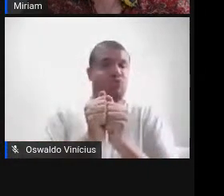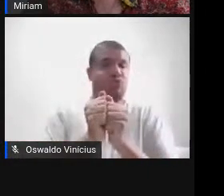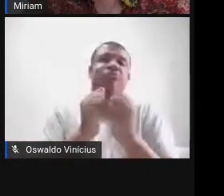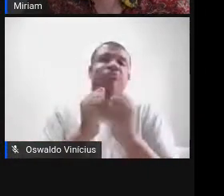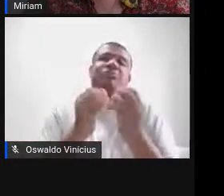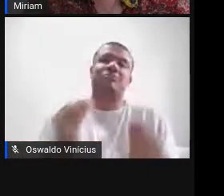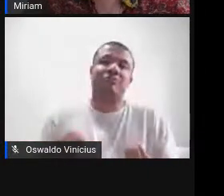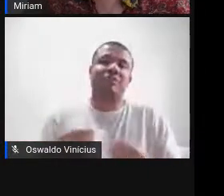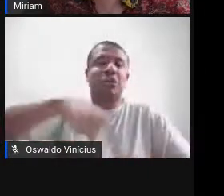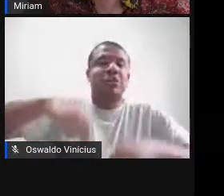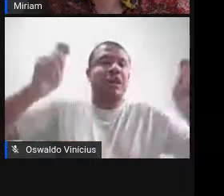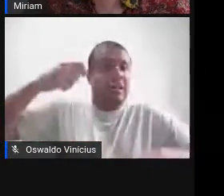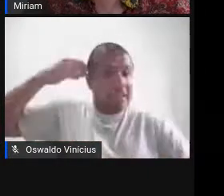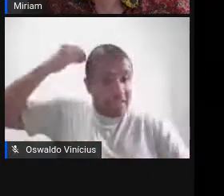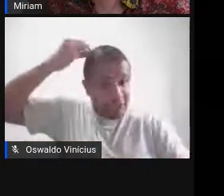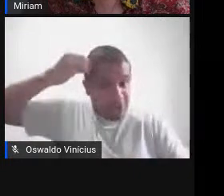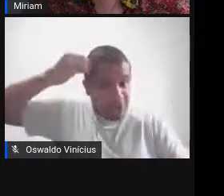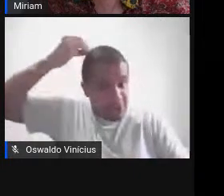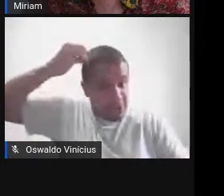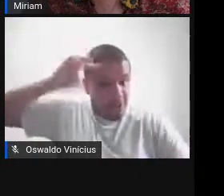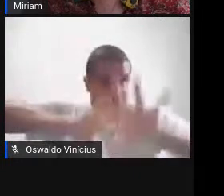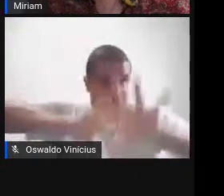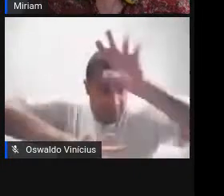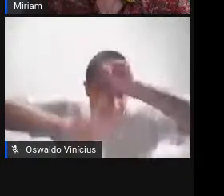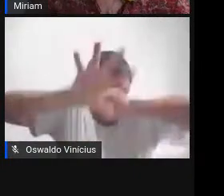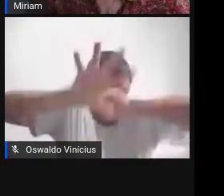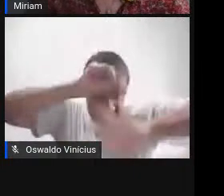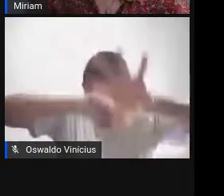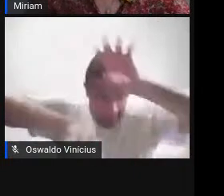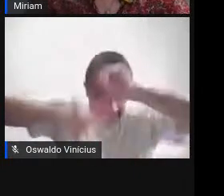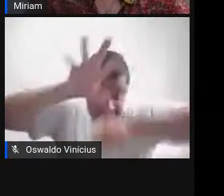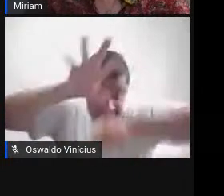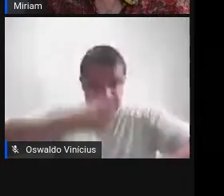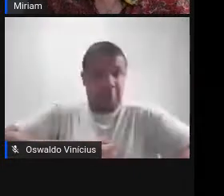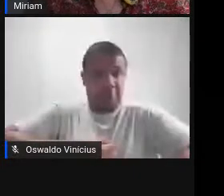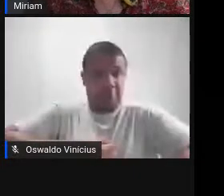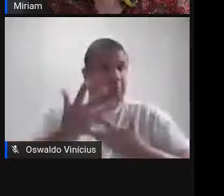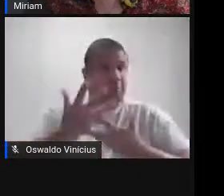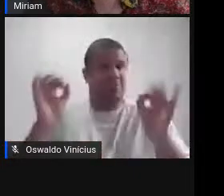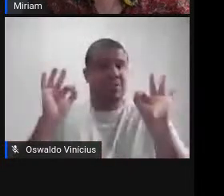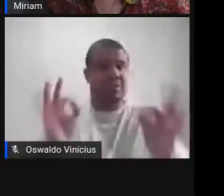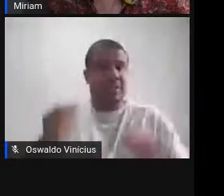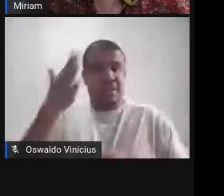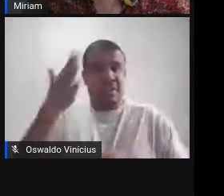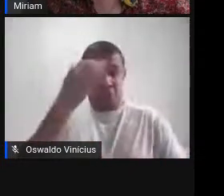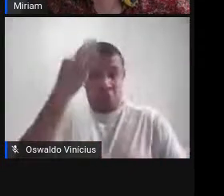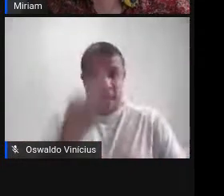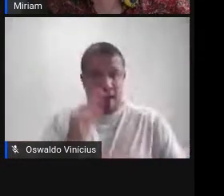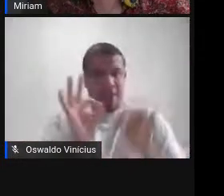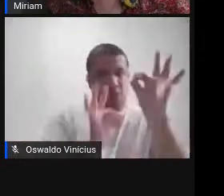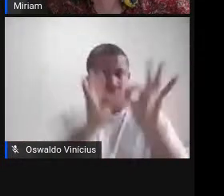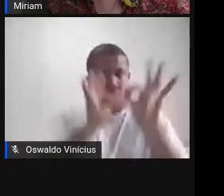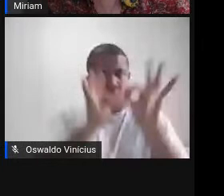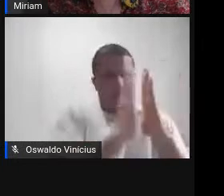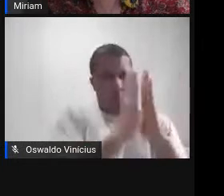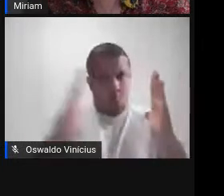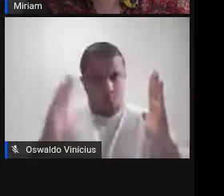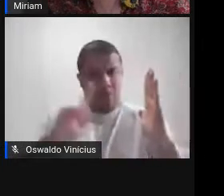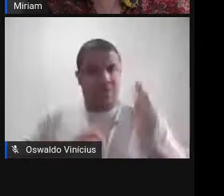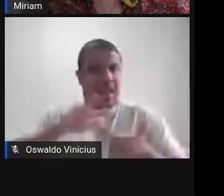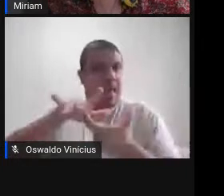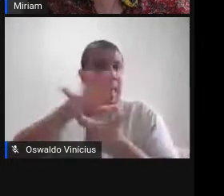capacidade cognitiva de forma produtiva. A compreensão desse processo leva a um letramento